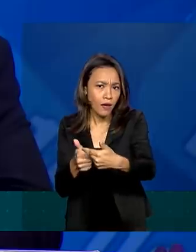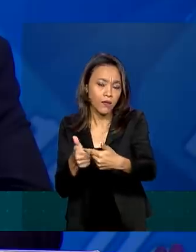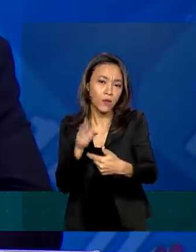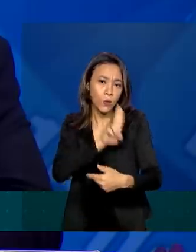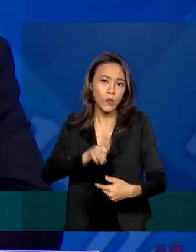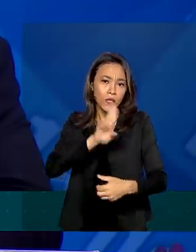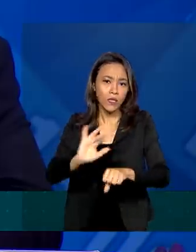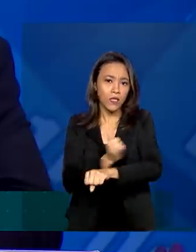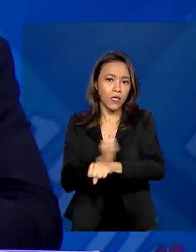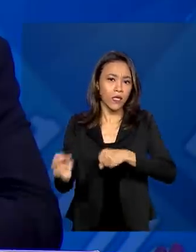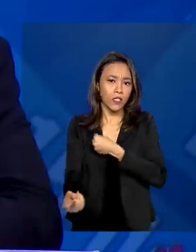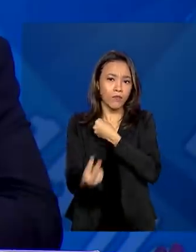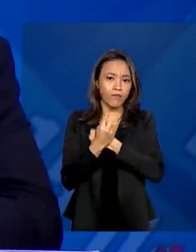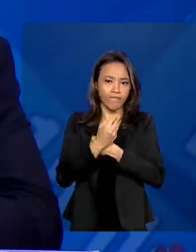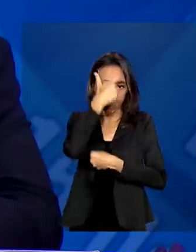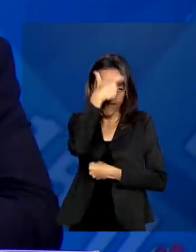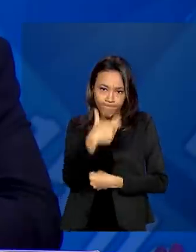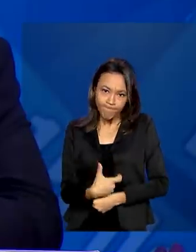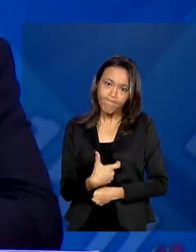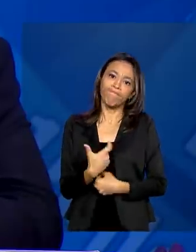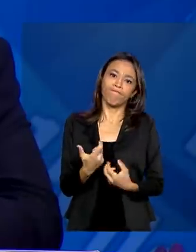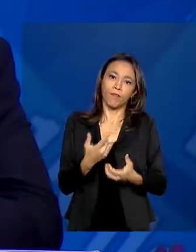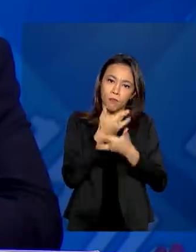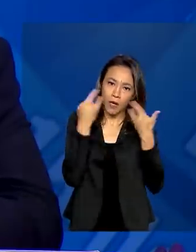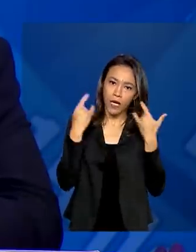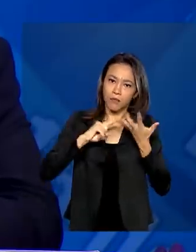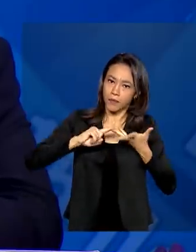necessárias e verificadas,